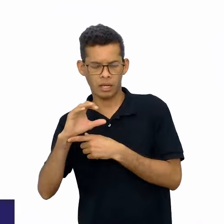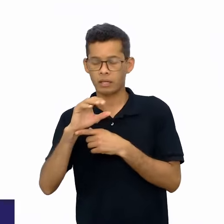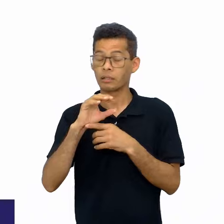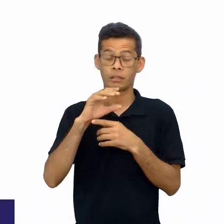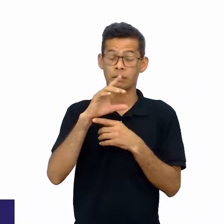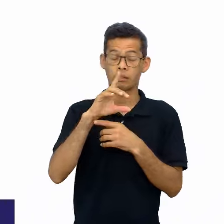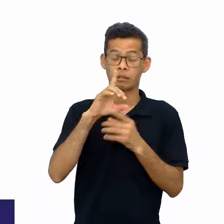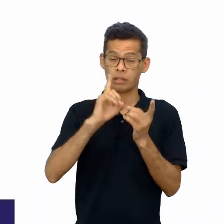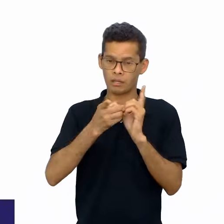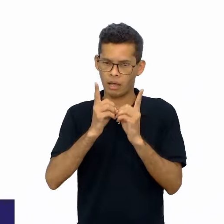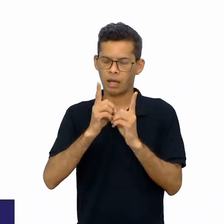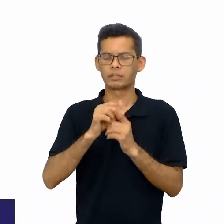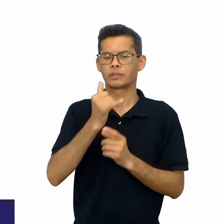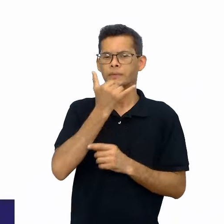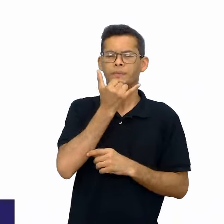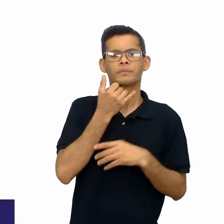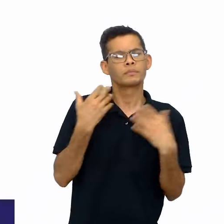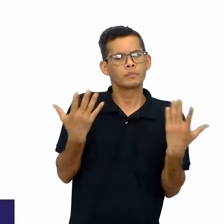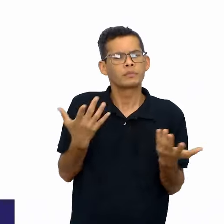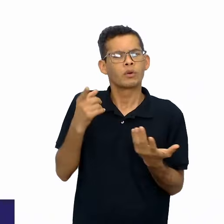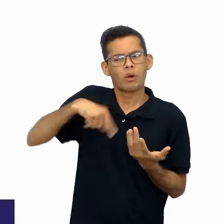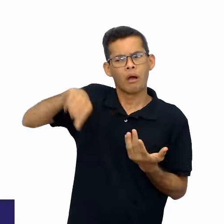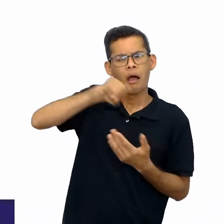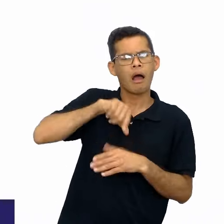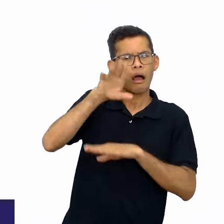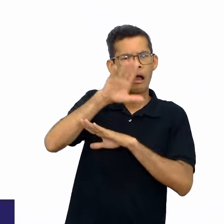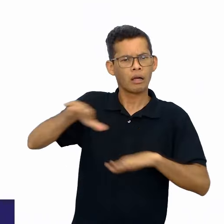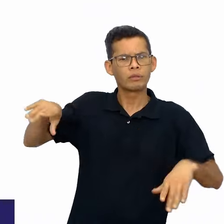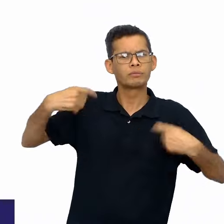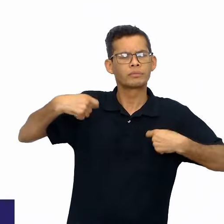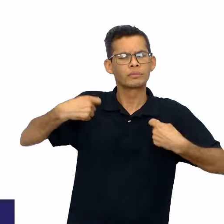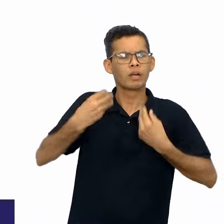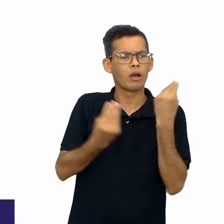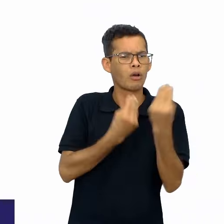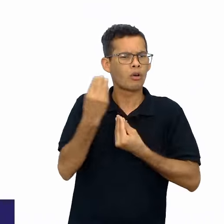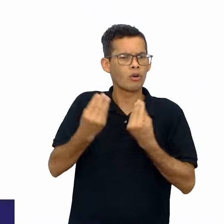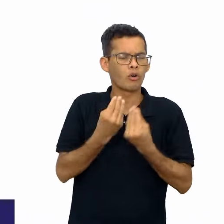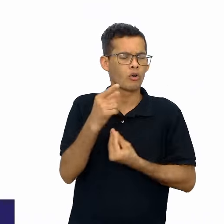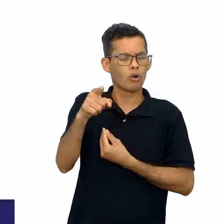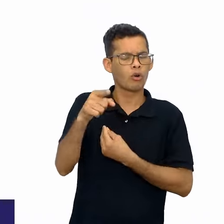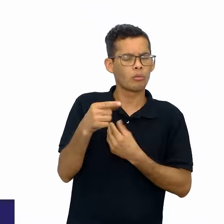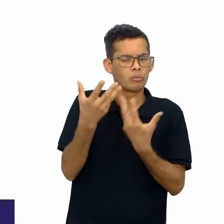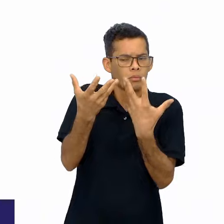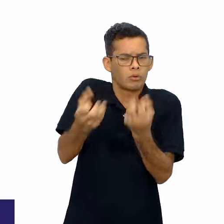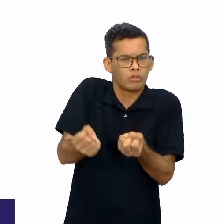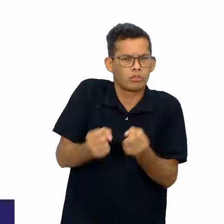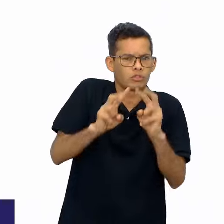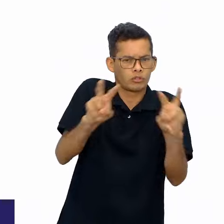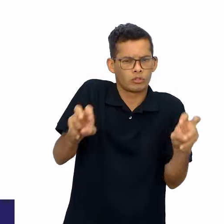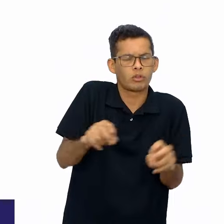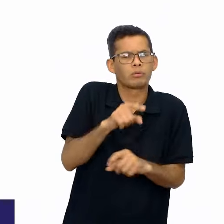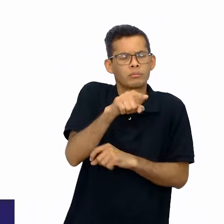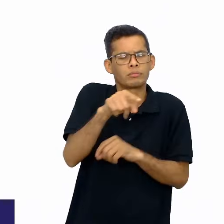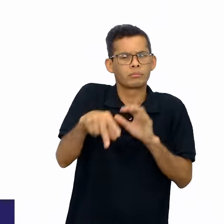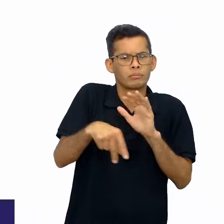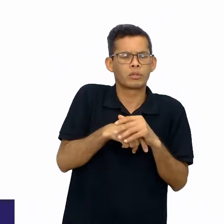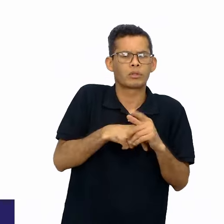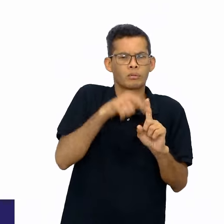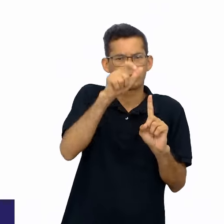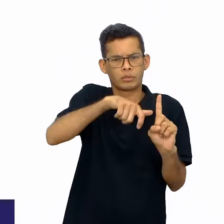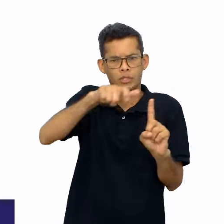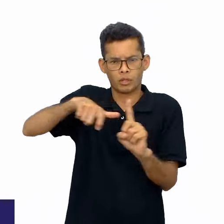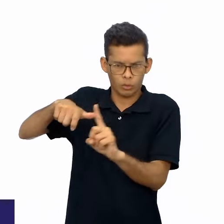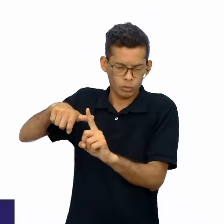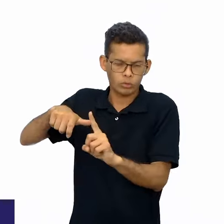demonstrar o que os estudantes precisam considerar para representar adequadamente os interlocutores de seus textos e